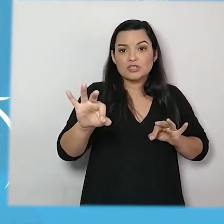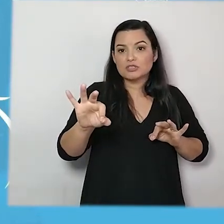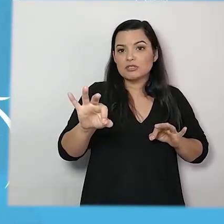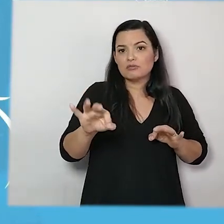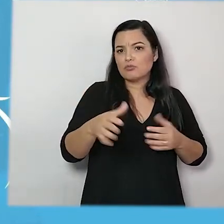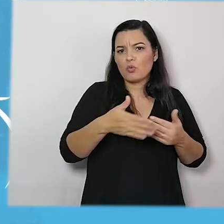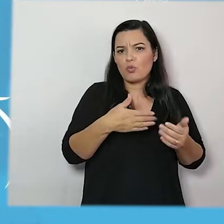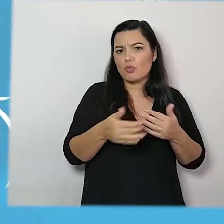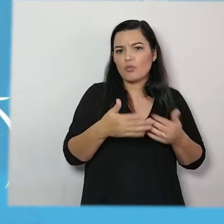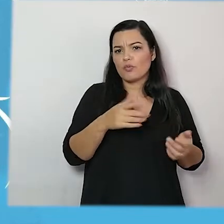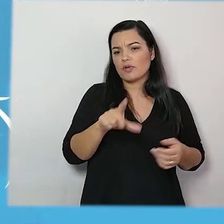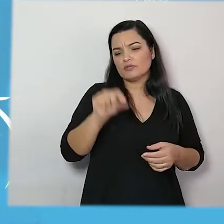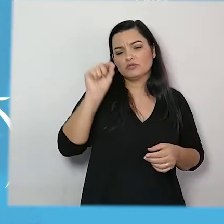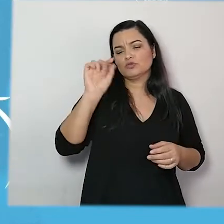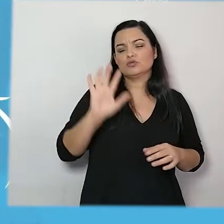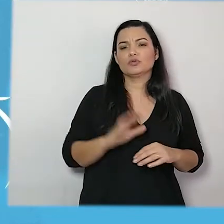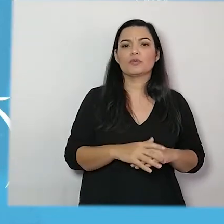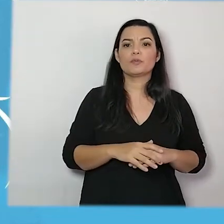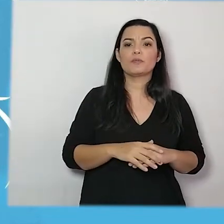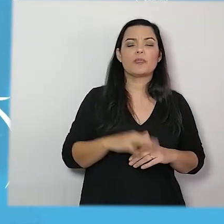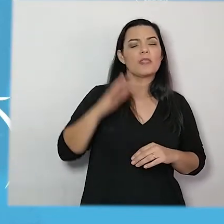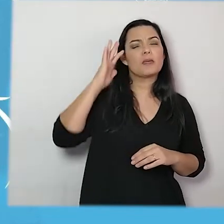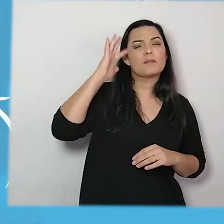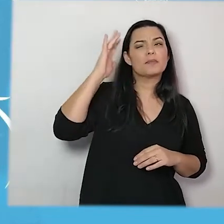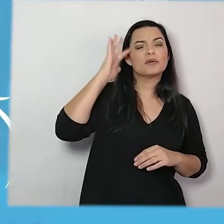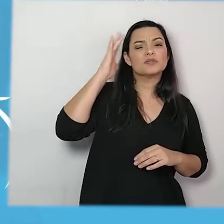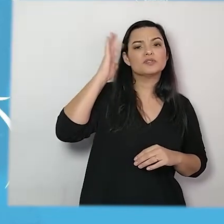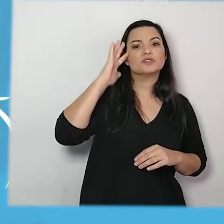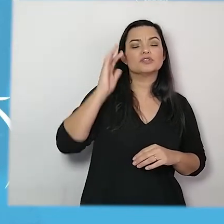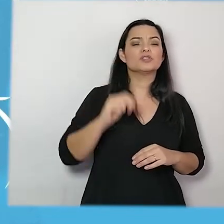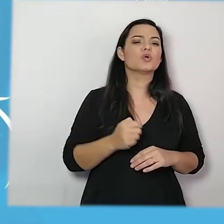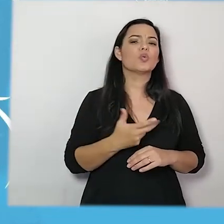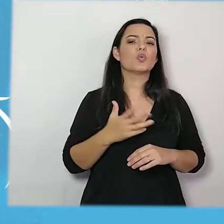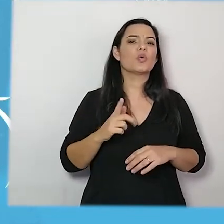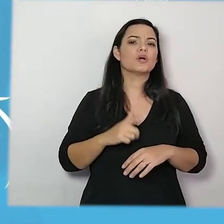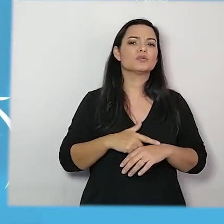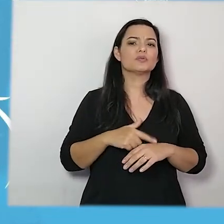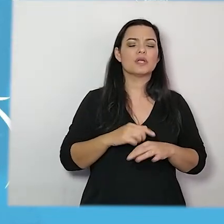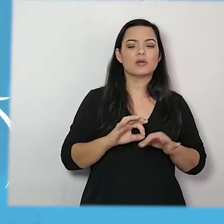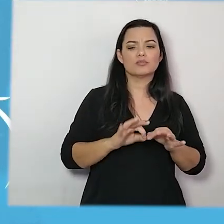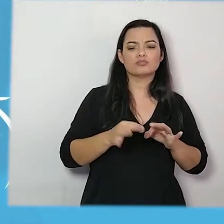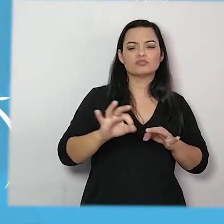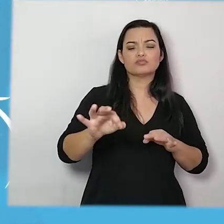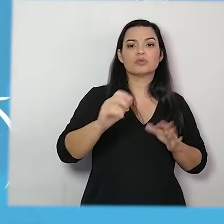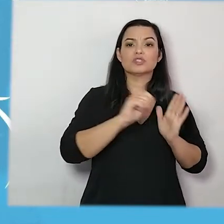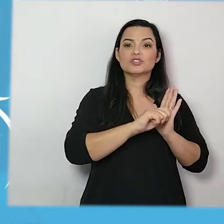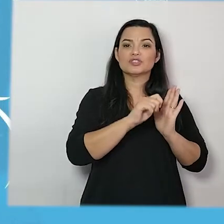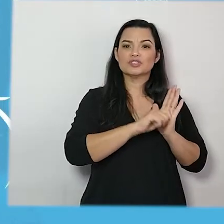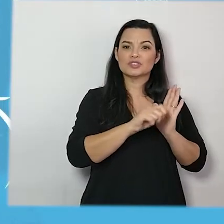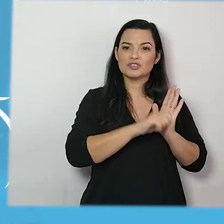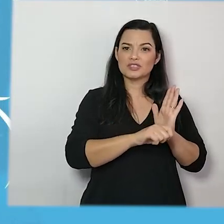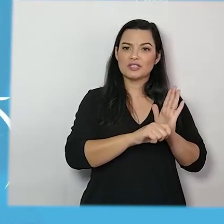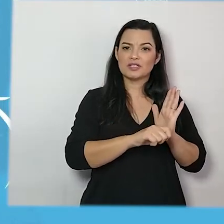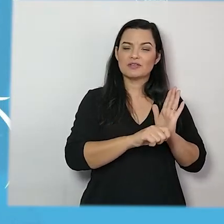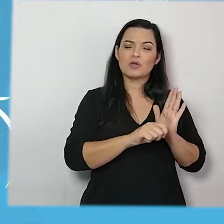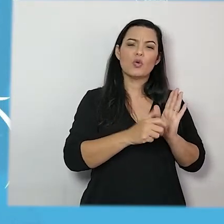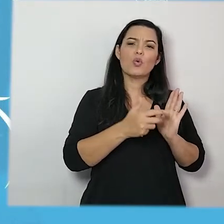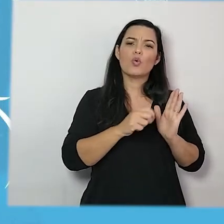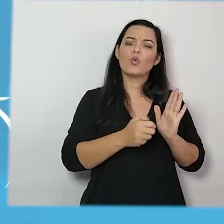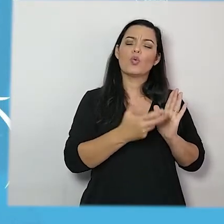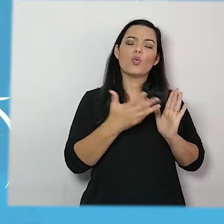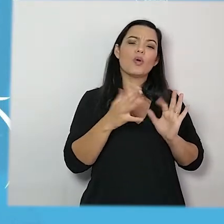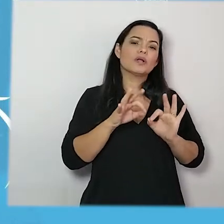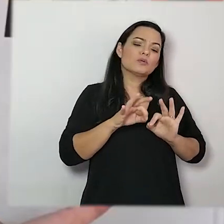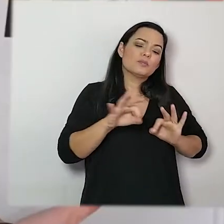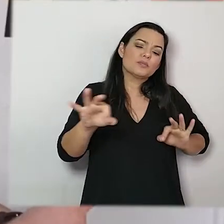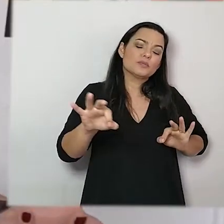estimativa desse deslocamento registrando a distância que ele percorreu. Então, você